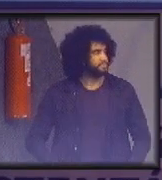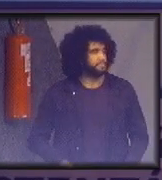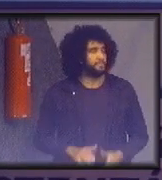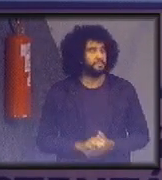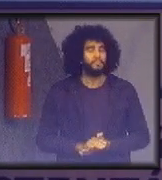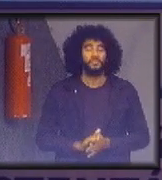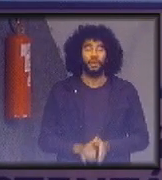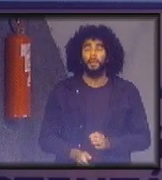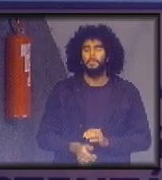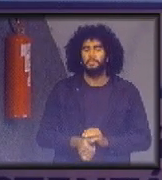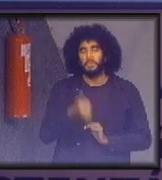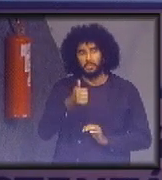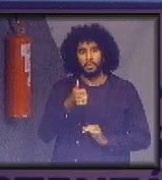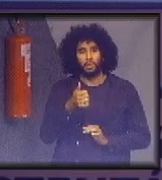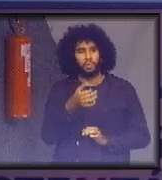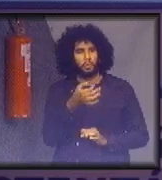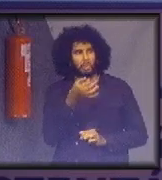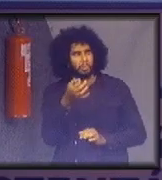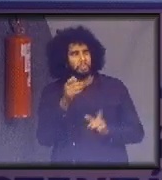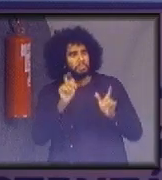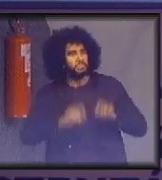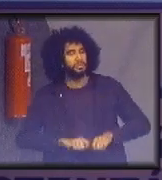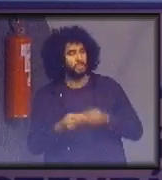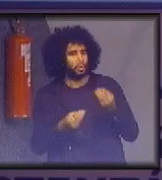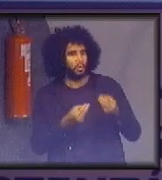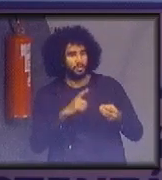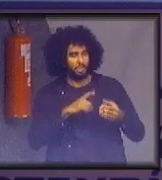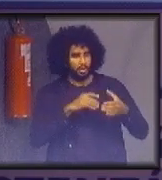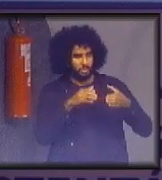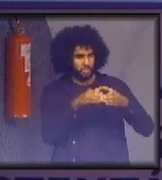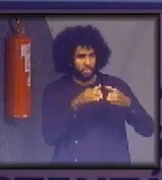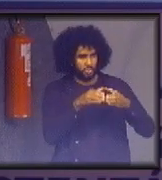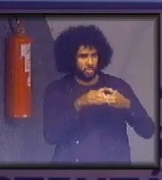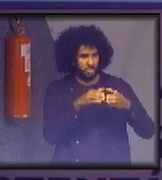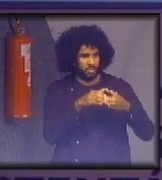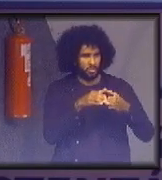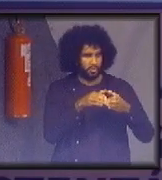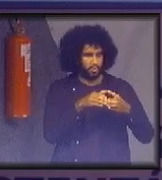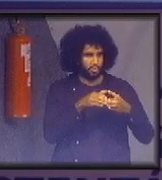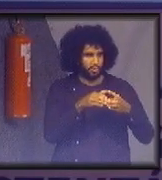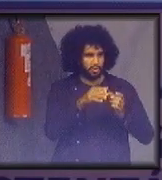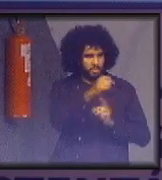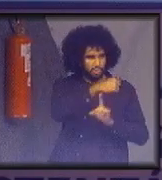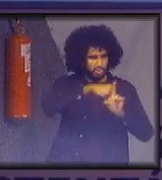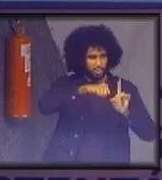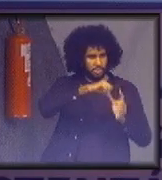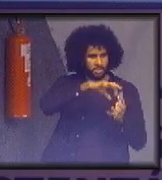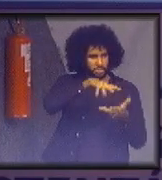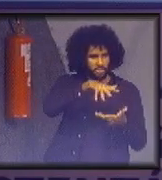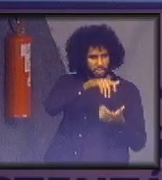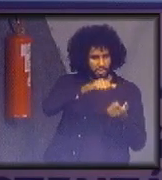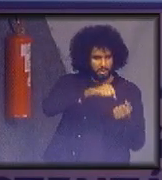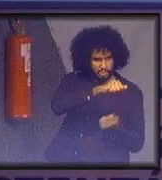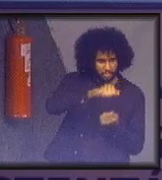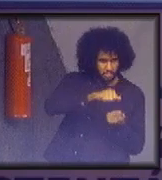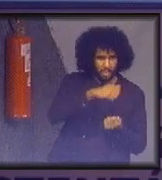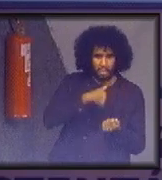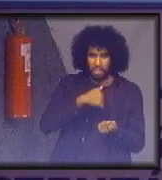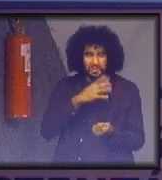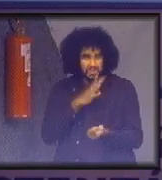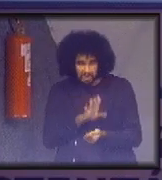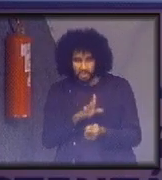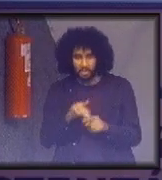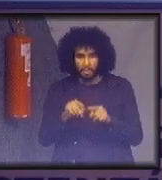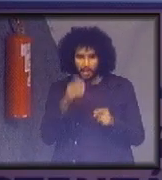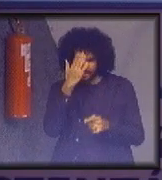sendo feito aqui no Poder Judiciário. Os núcleos socioambientais, se eu entendo o que eles querem dizer, porque eu os desconheço, mas se eu entendo o que eles